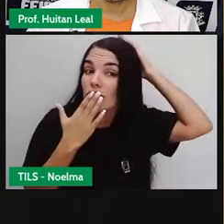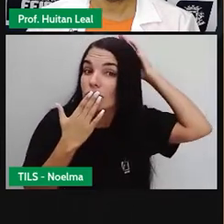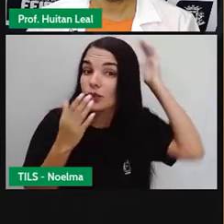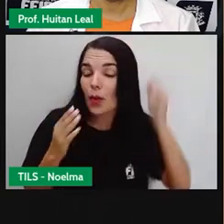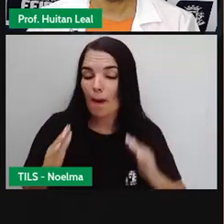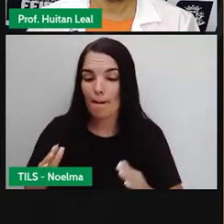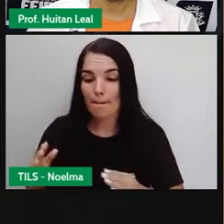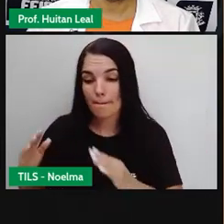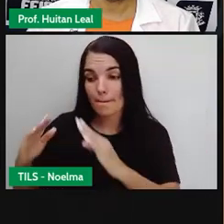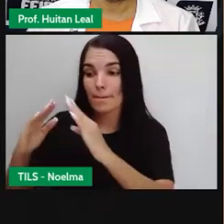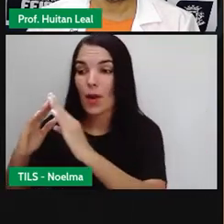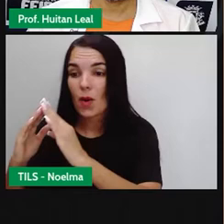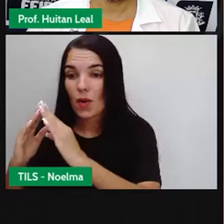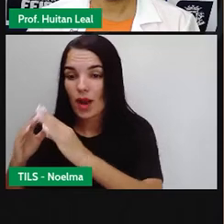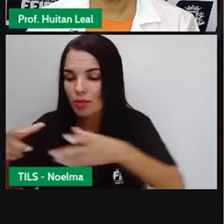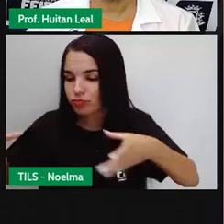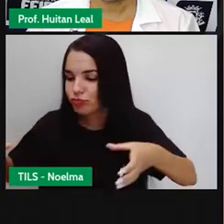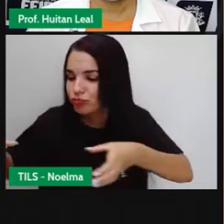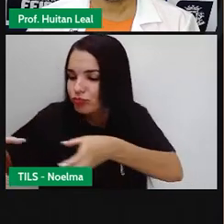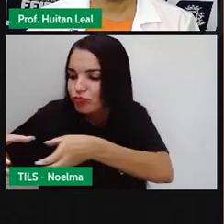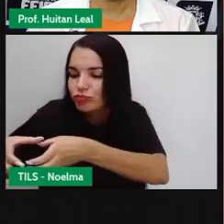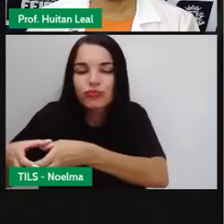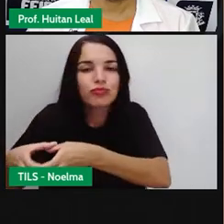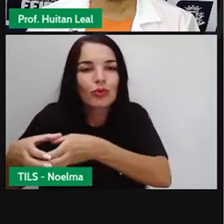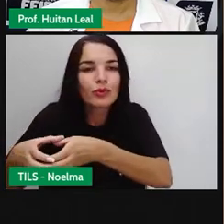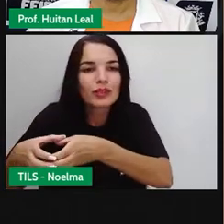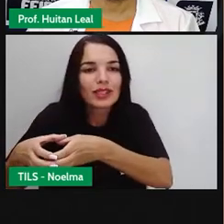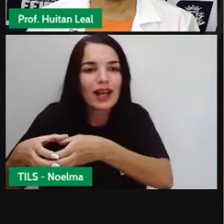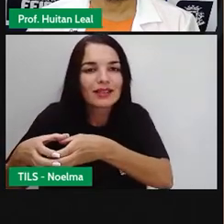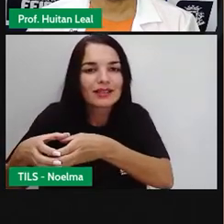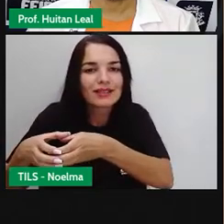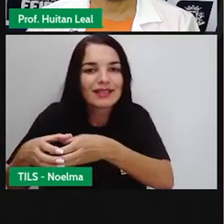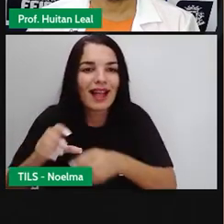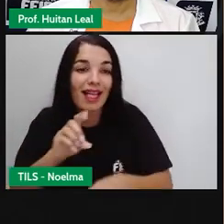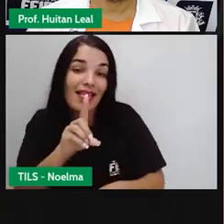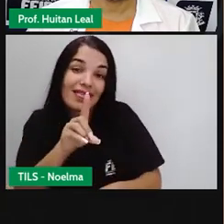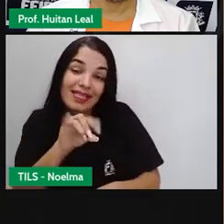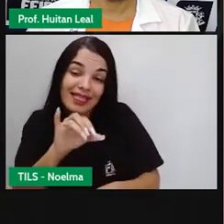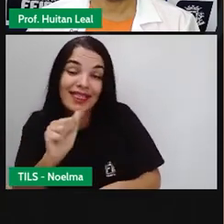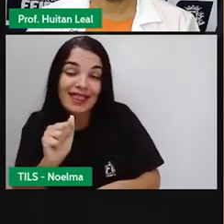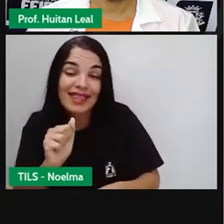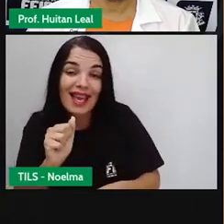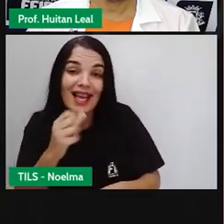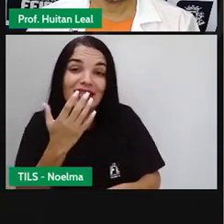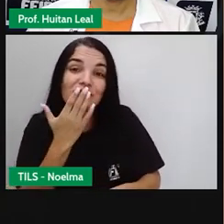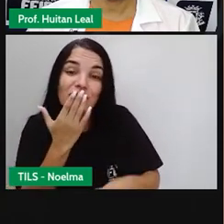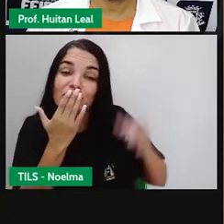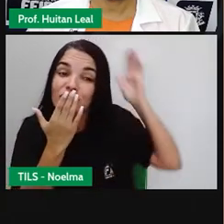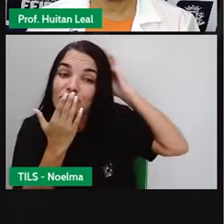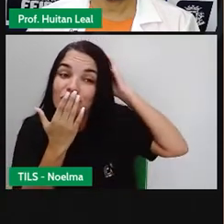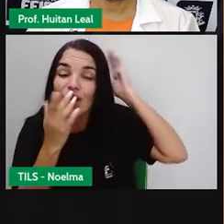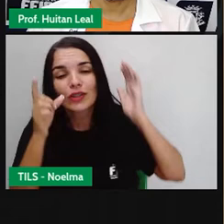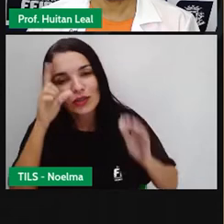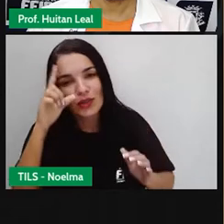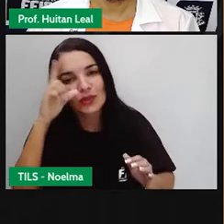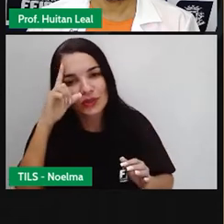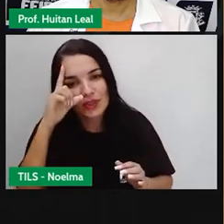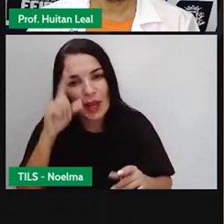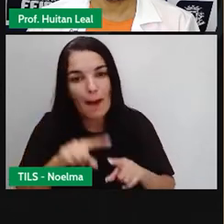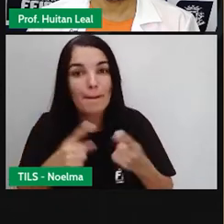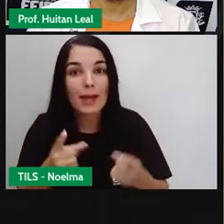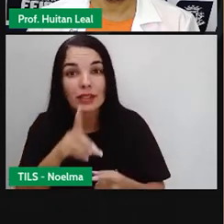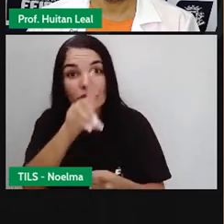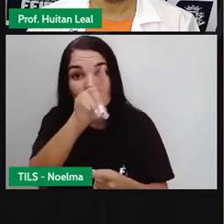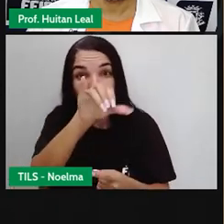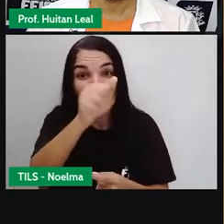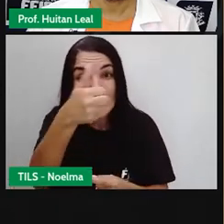comunidade indígena, todo dia é dia de índio. Então, no dia 19 de abril, é o dia que se comemora o dia